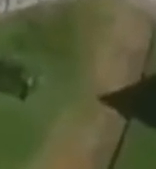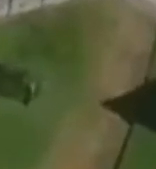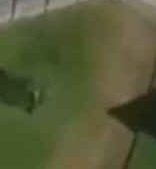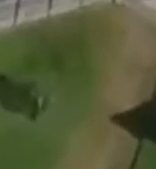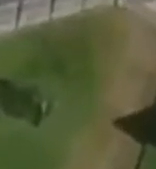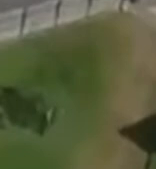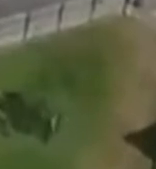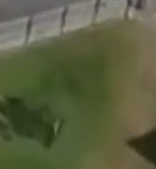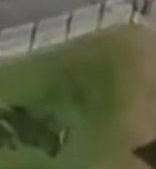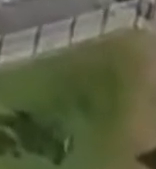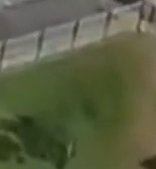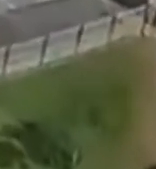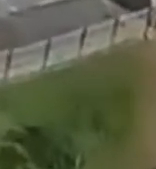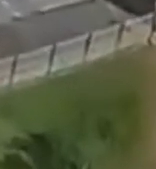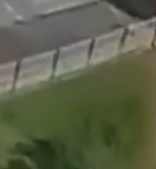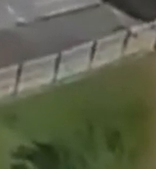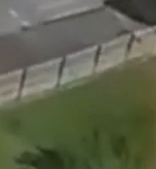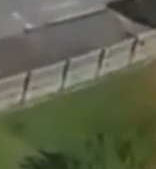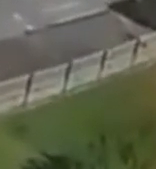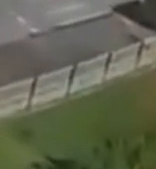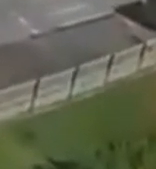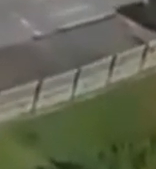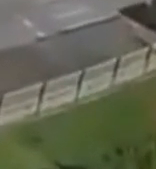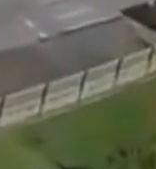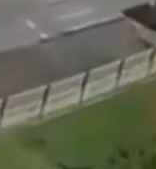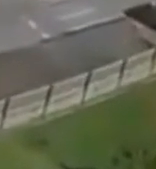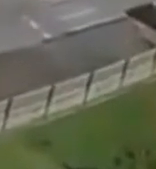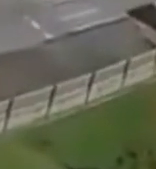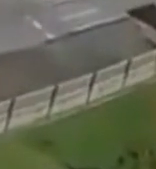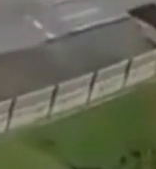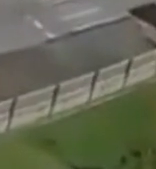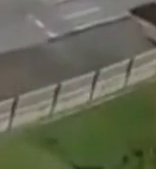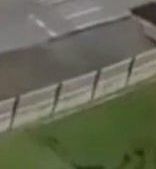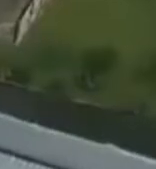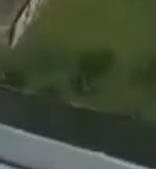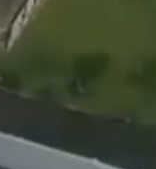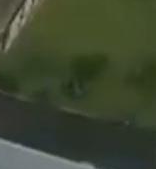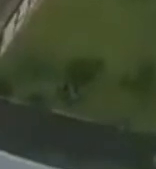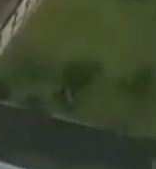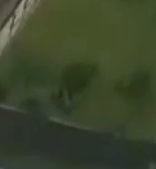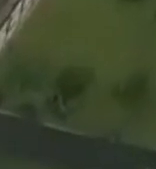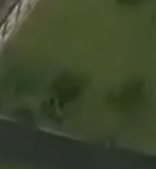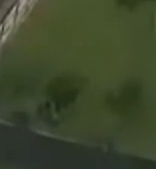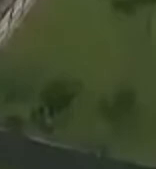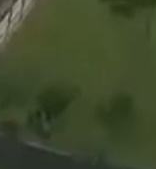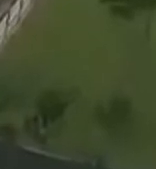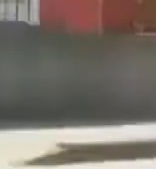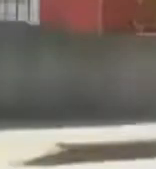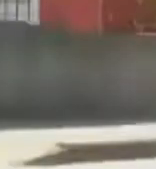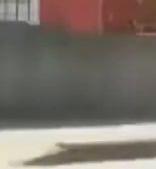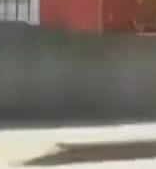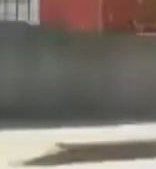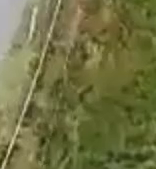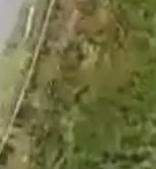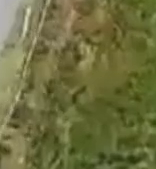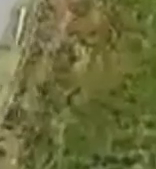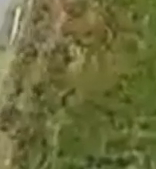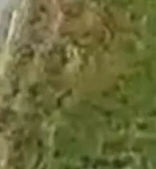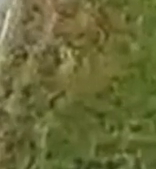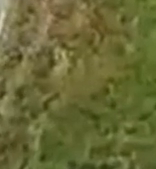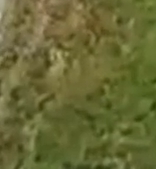Nesse segundo mandato, conseguiu conquistas representativas para o município, como o Instituto Federal, Procon,